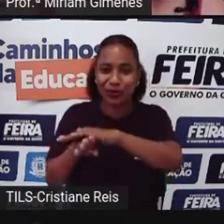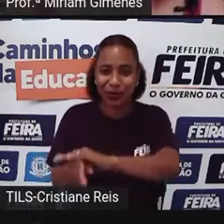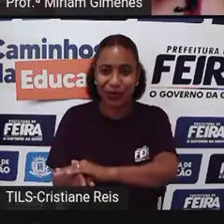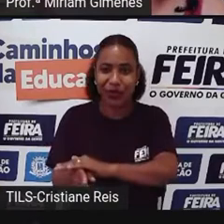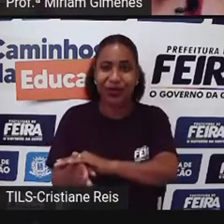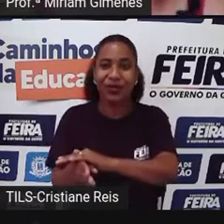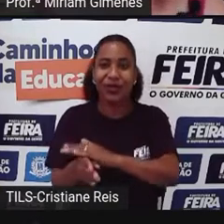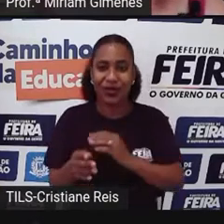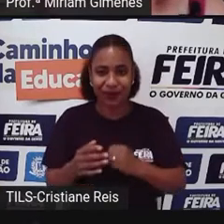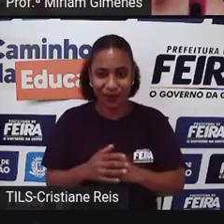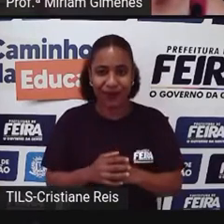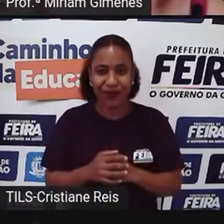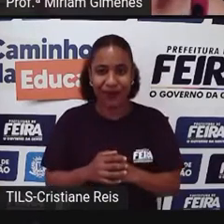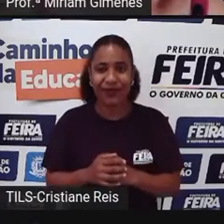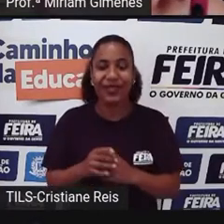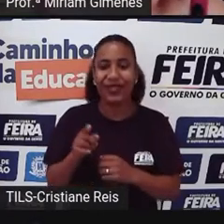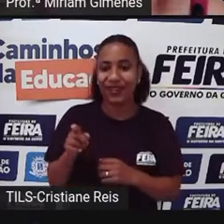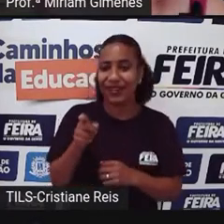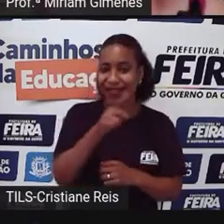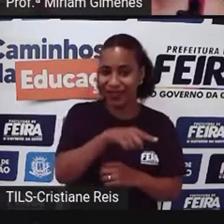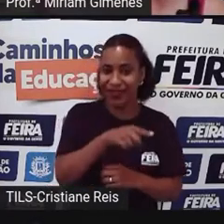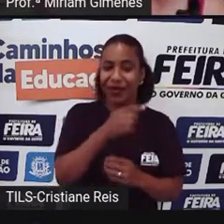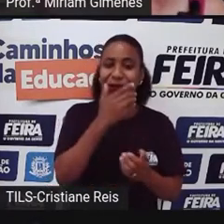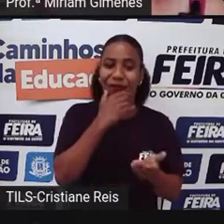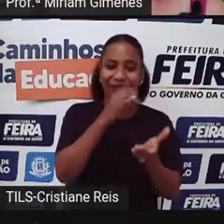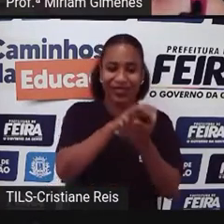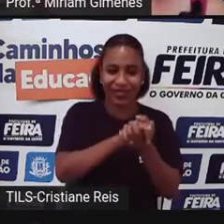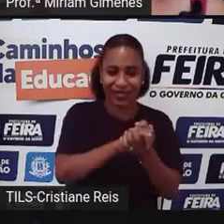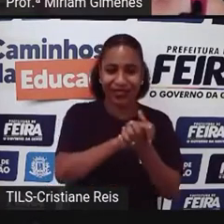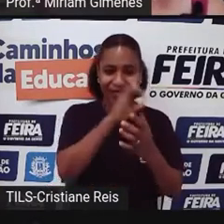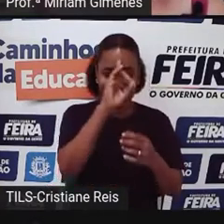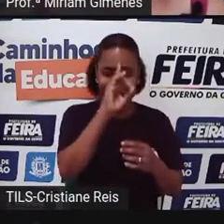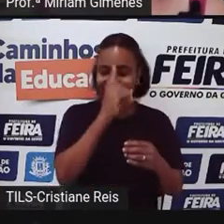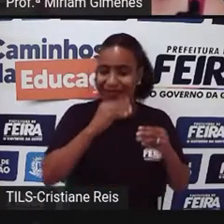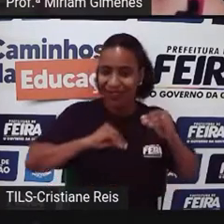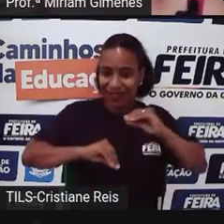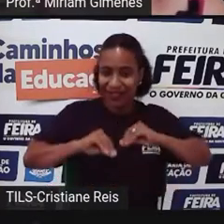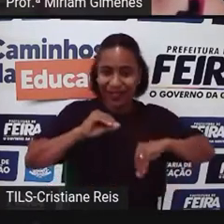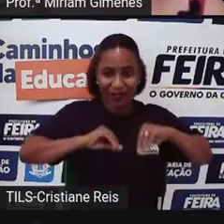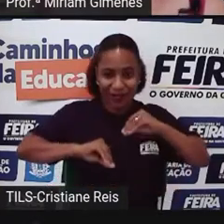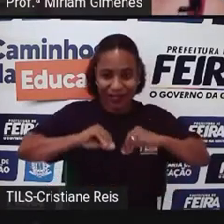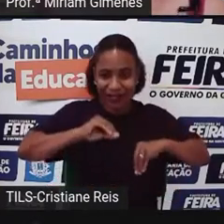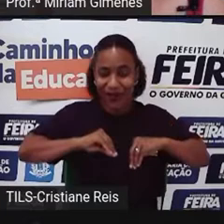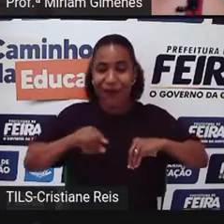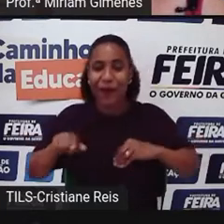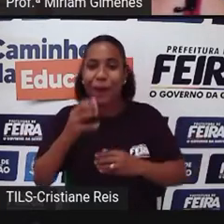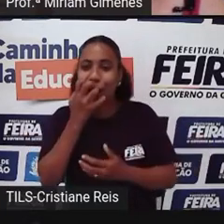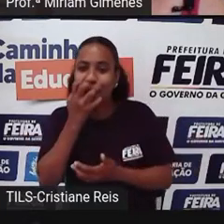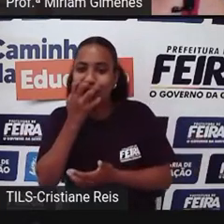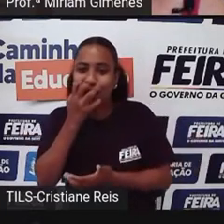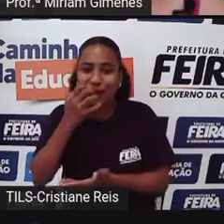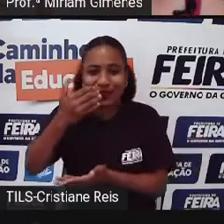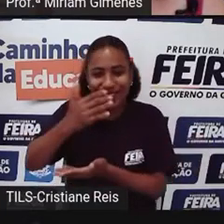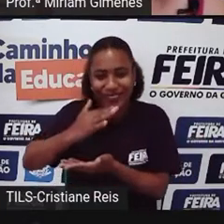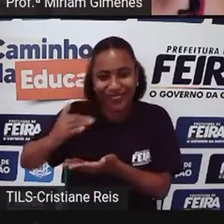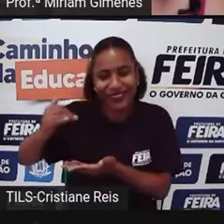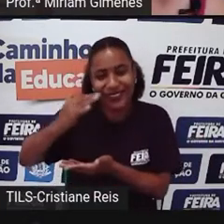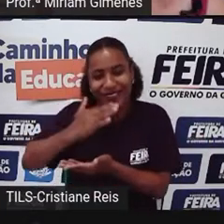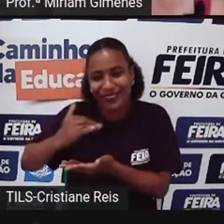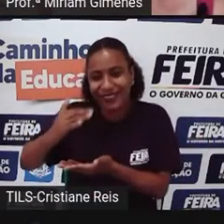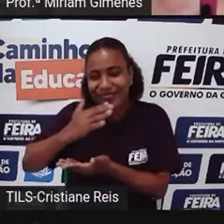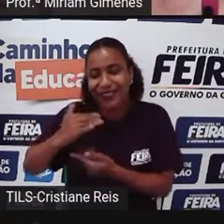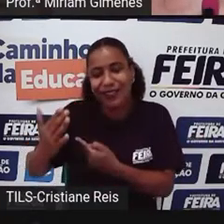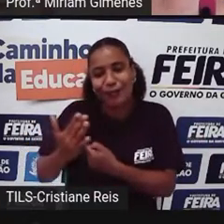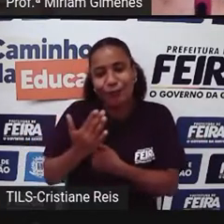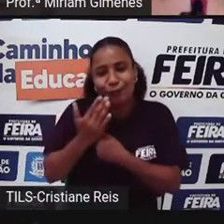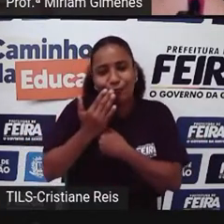E ter adotado esse cachorrinho Foi chave, né? Pra ele O que Essa relação que